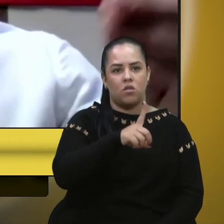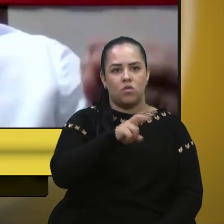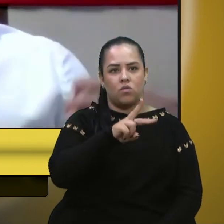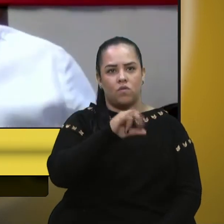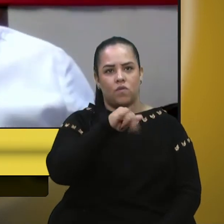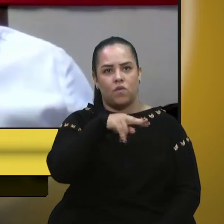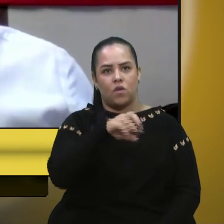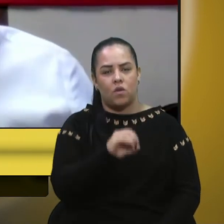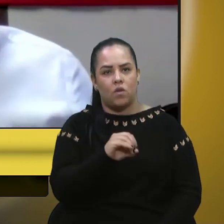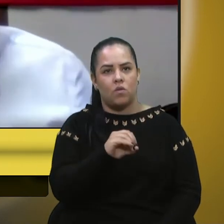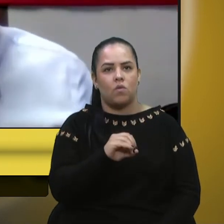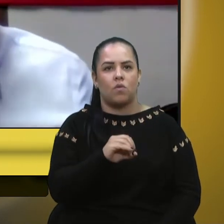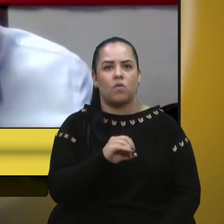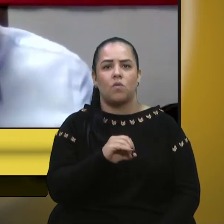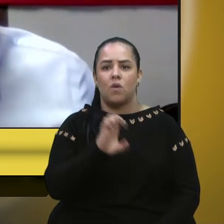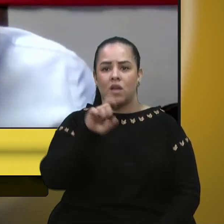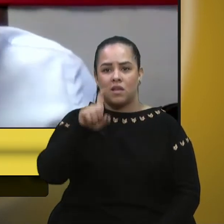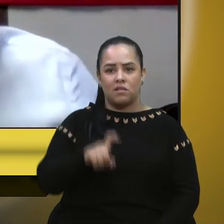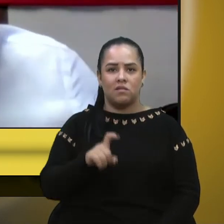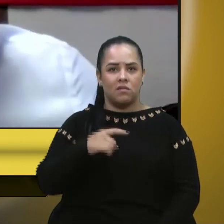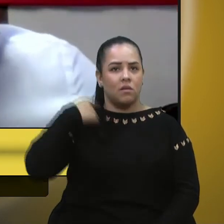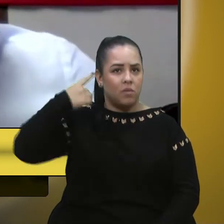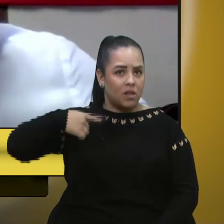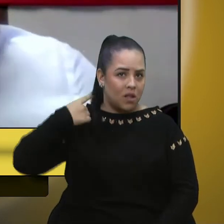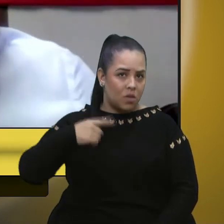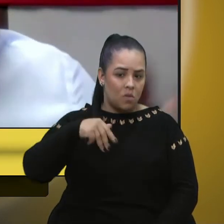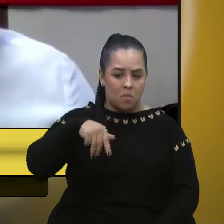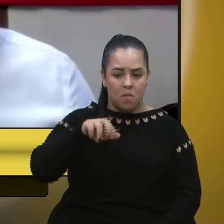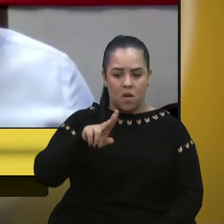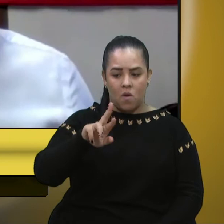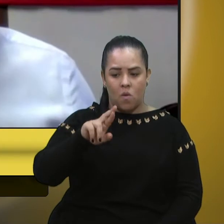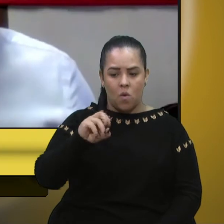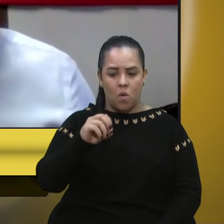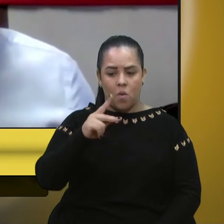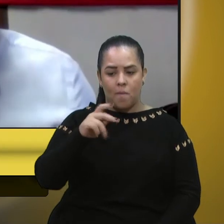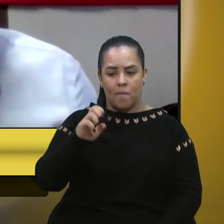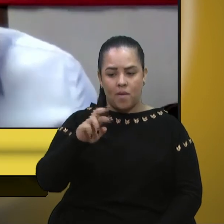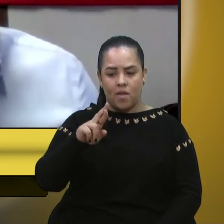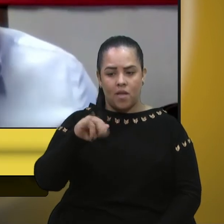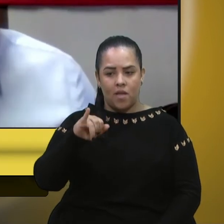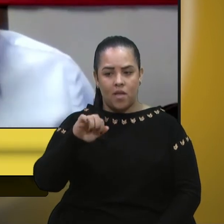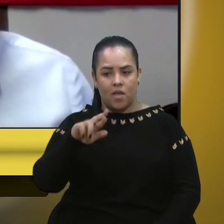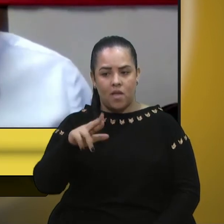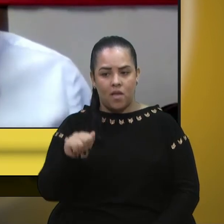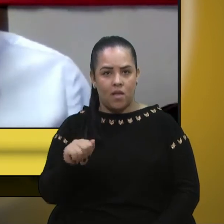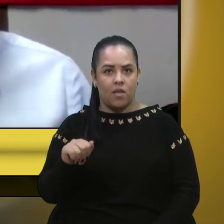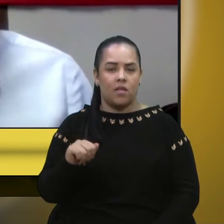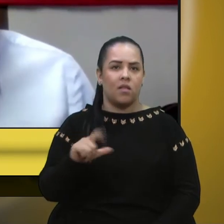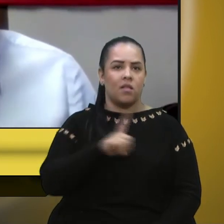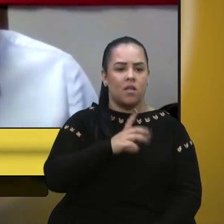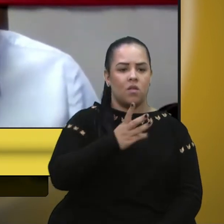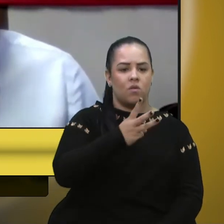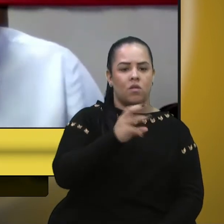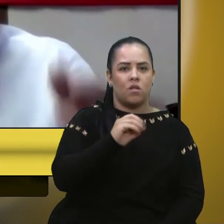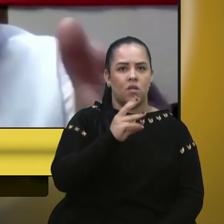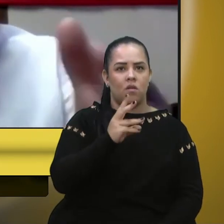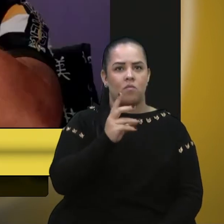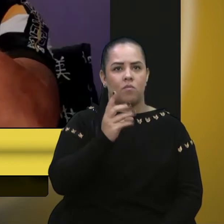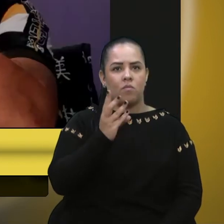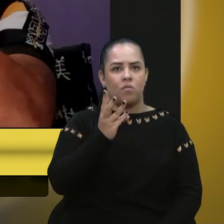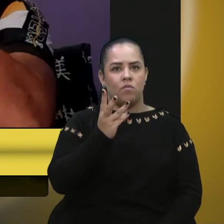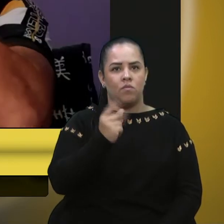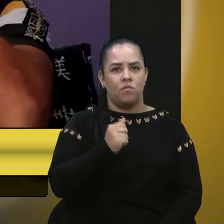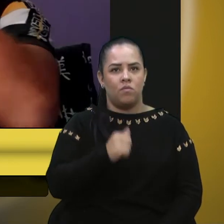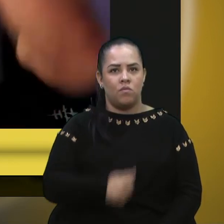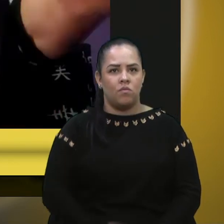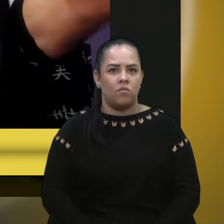-deputado federal Mauro Correira, quando ajudou a contratar os 30 milhões para o local do aeroporto, o senador